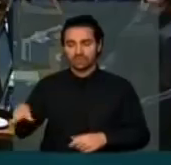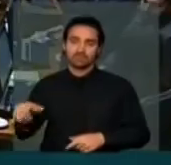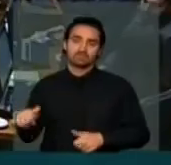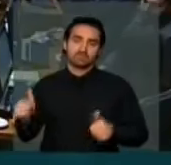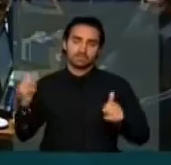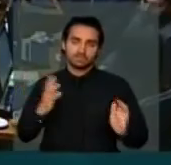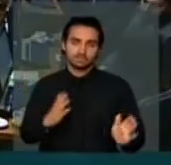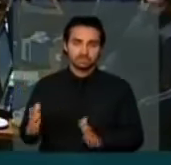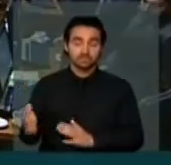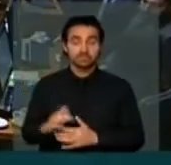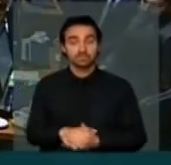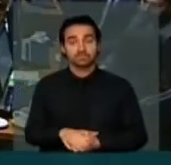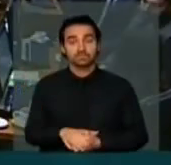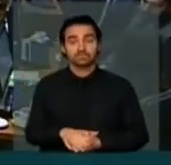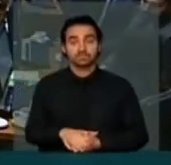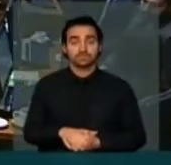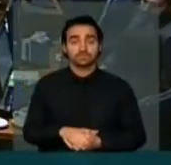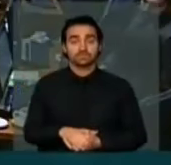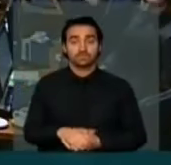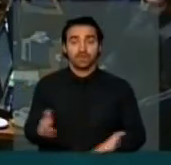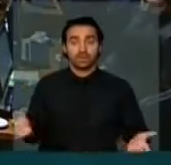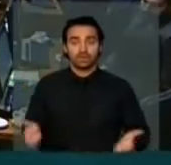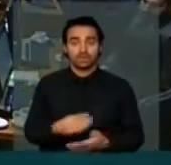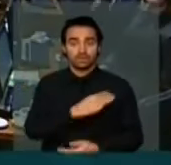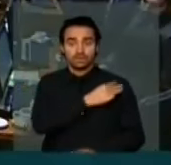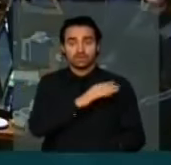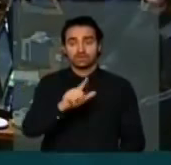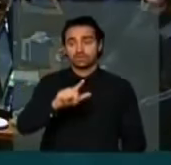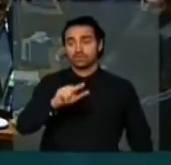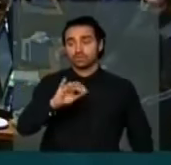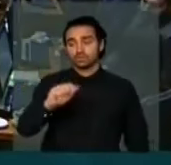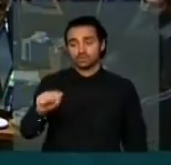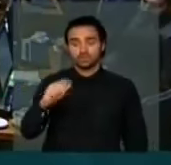Deputado pelo PSB de Minas Gerais, deputado tenente Lúcio, um minuto.